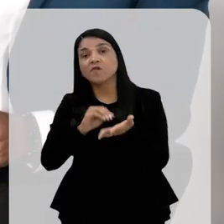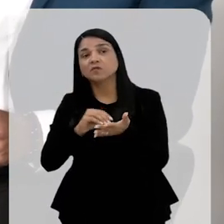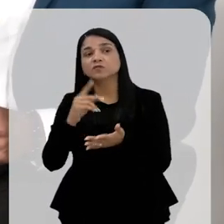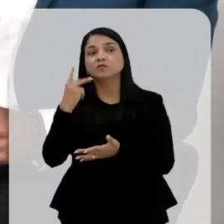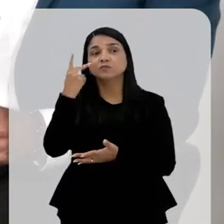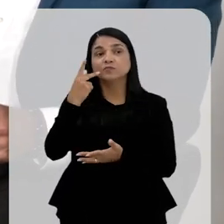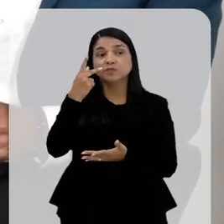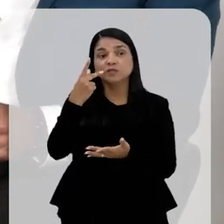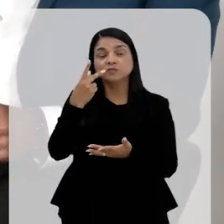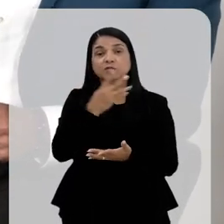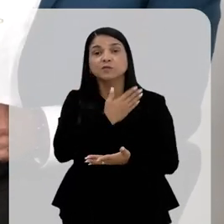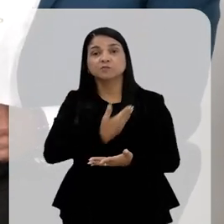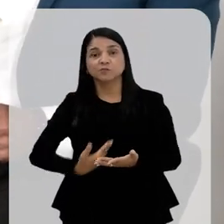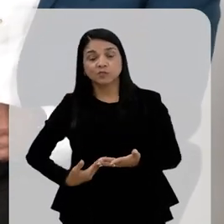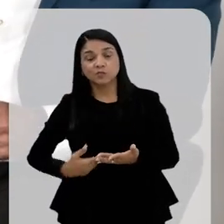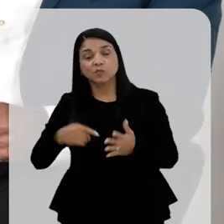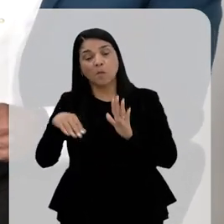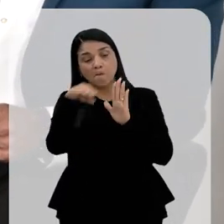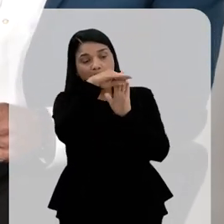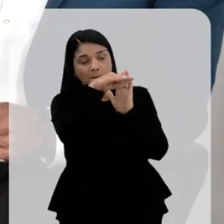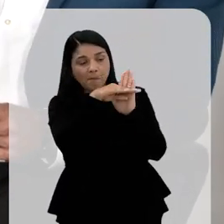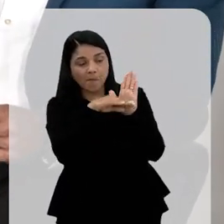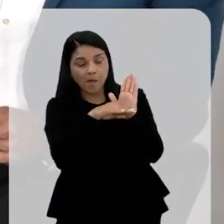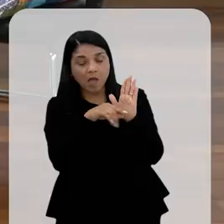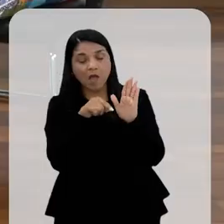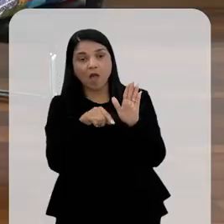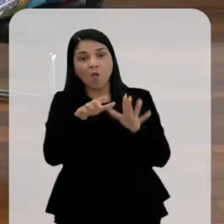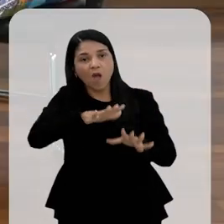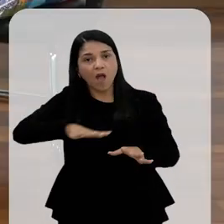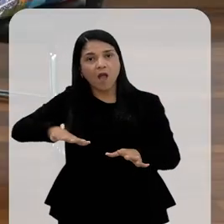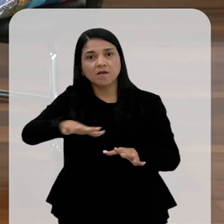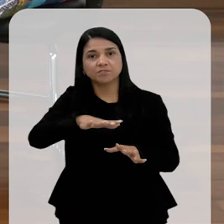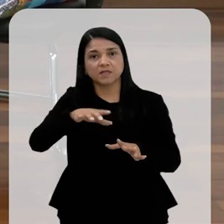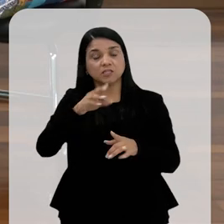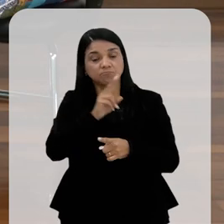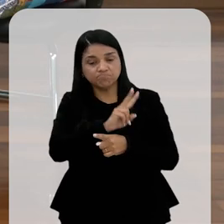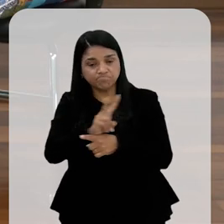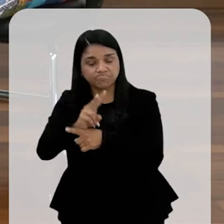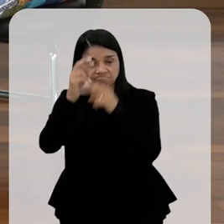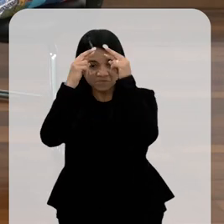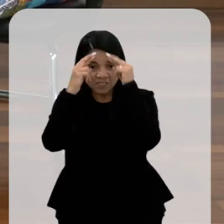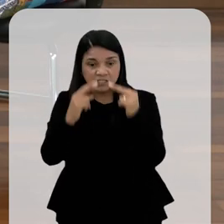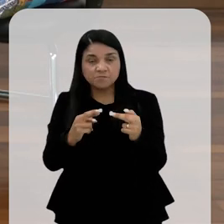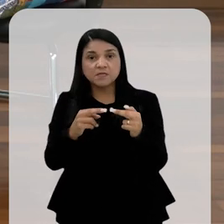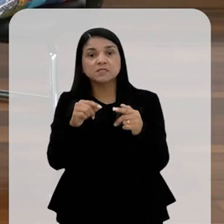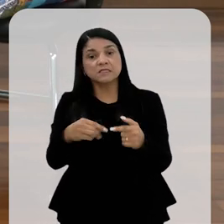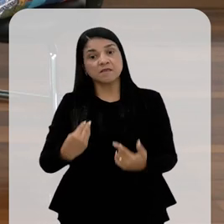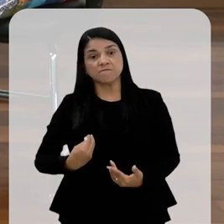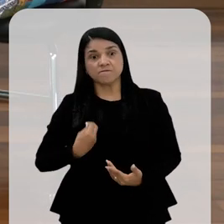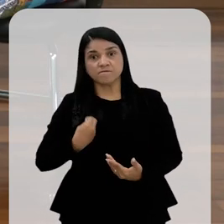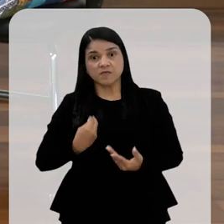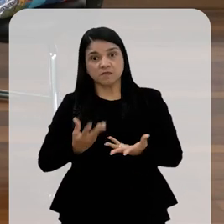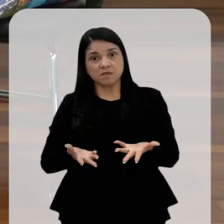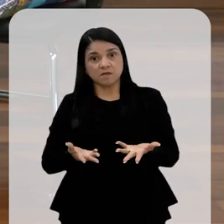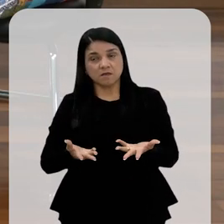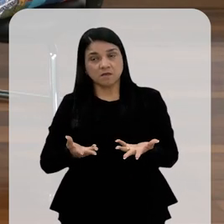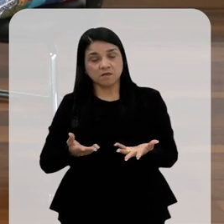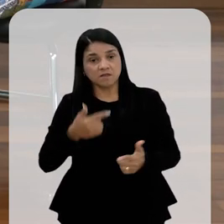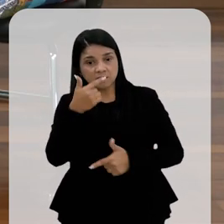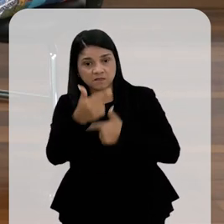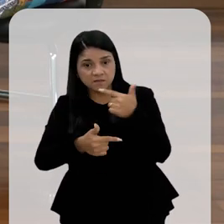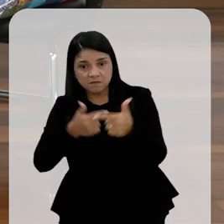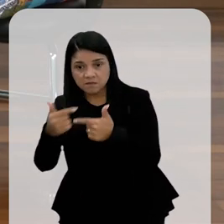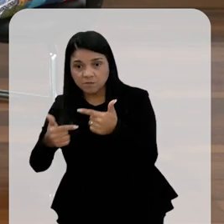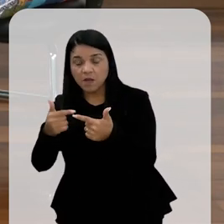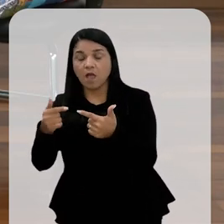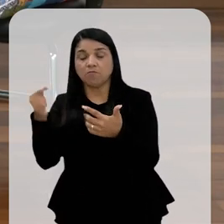possam levar a um protocolo em relação ao meio ambiente que o respeite, o preserve e nos dê sobrevida? Porque a gente vai